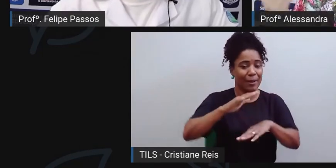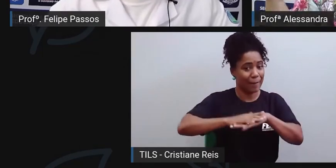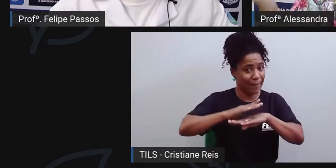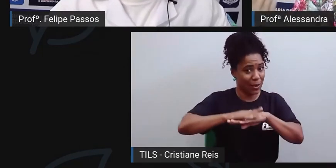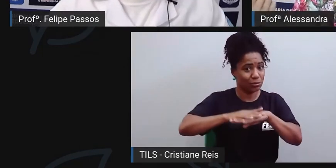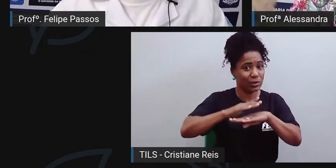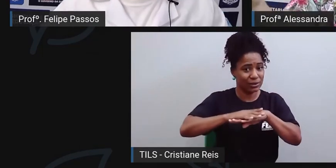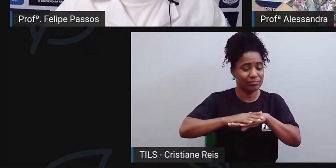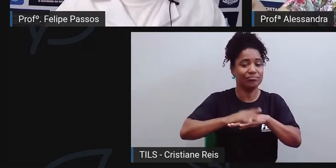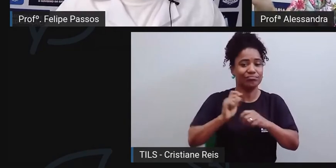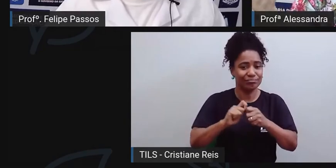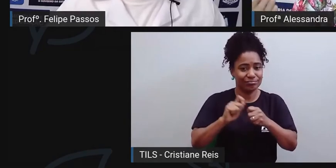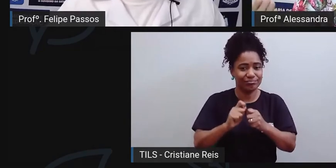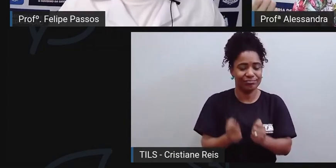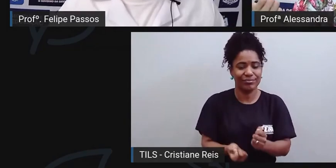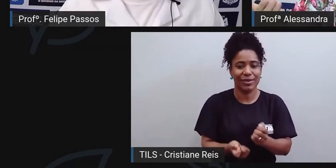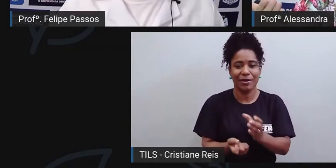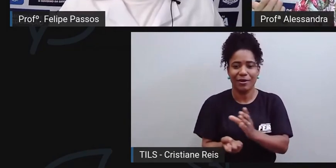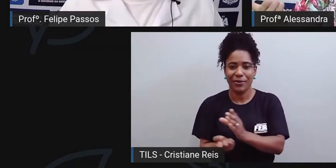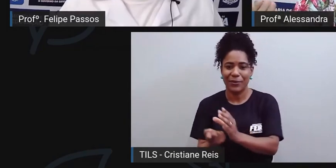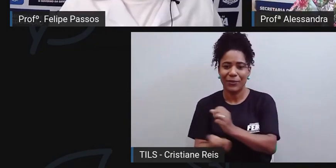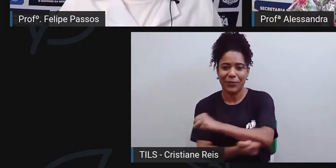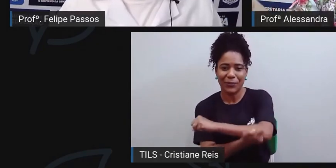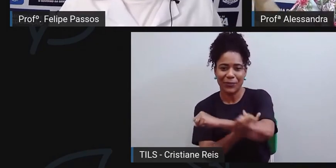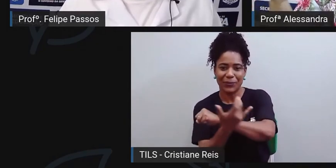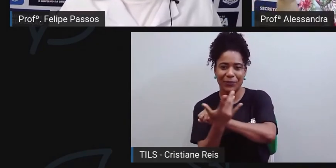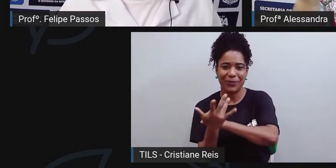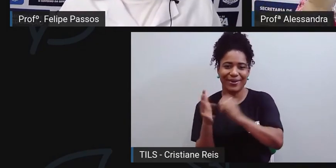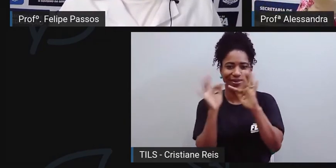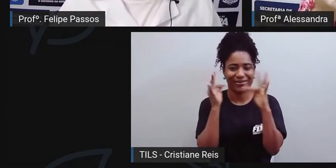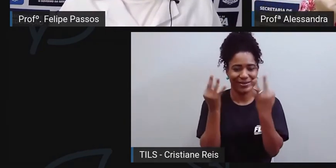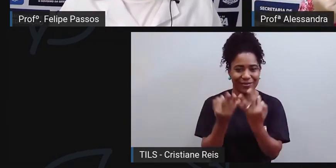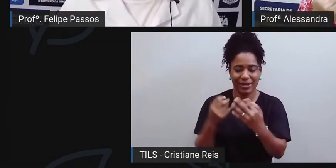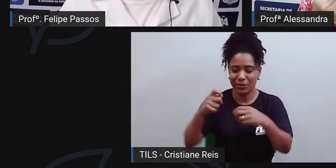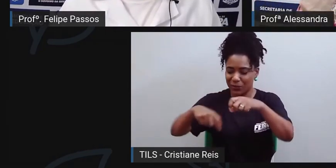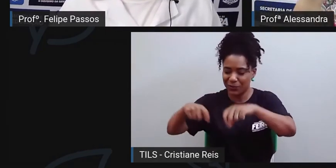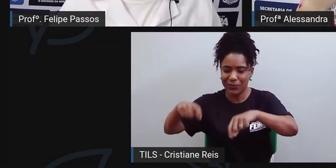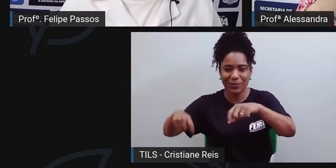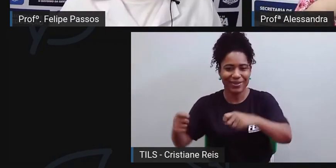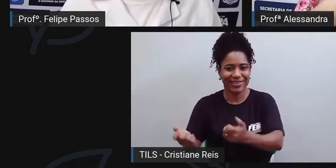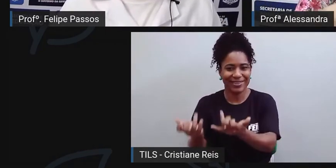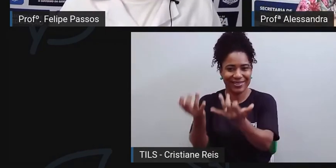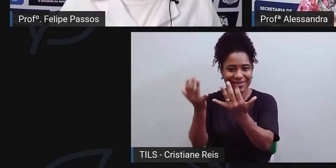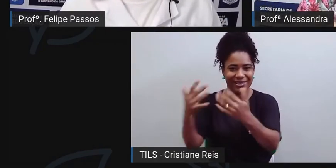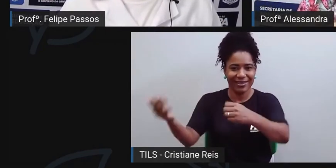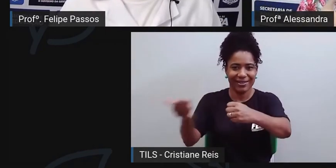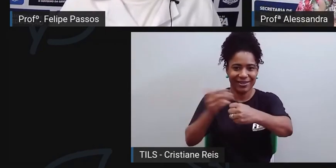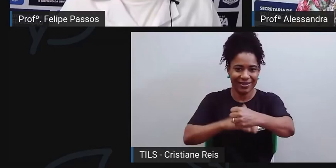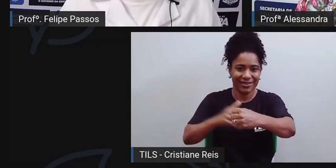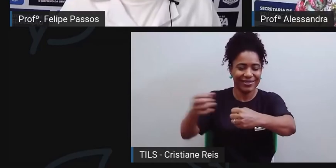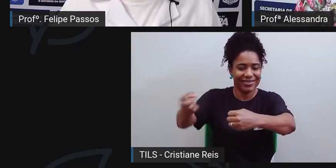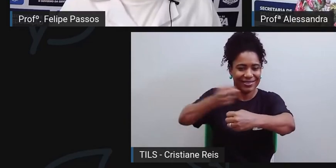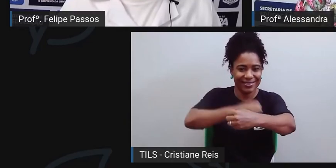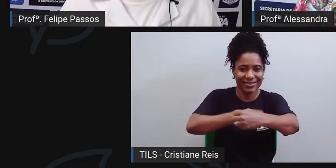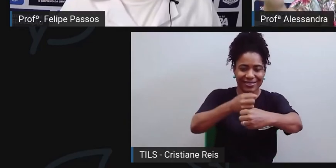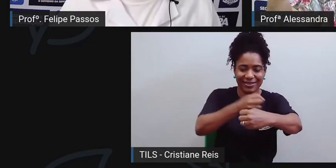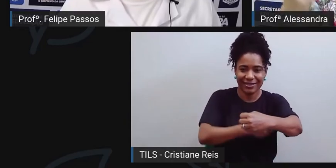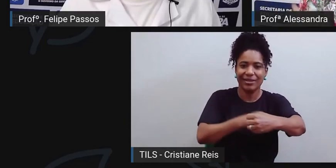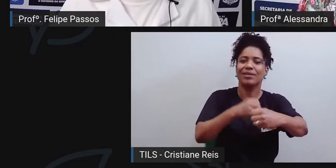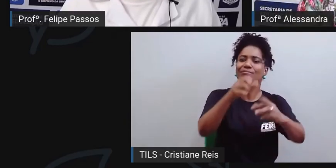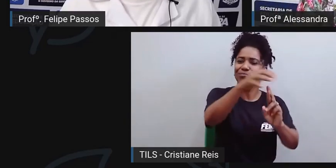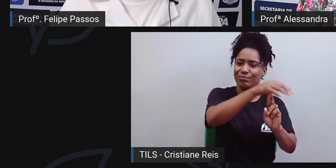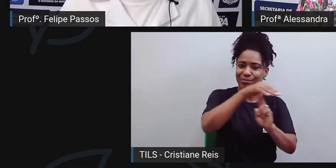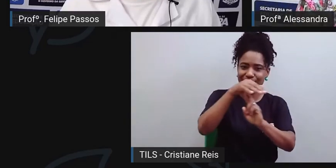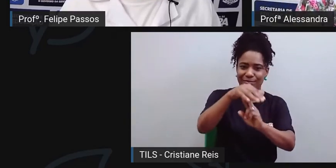que geralmente é a pessoa da agricultura familiar que está aqui próximo da gente e que, por saber da existência da feira, ele